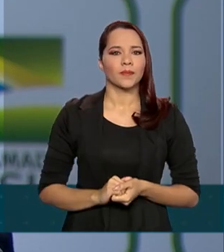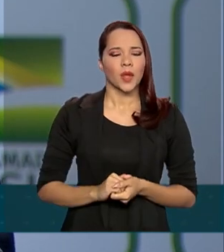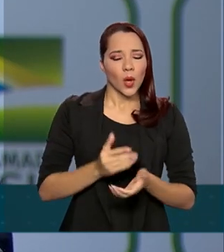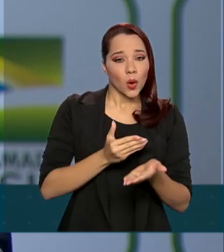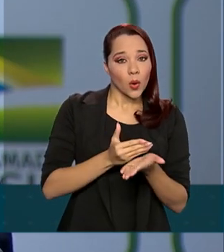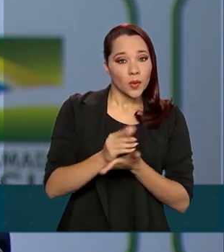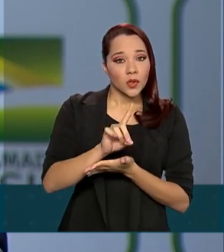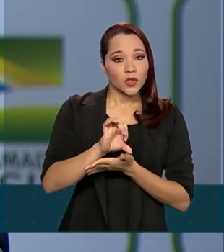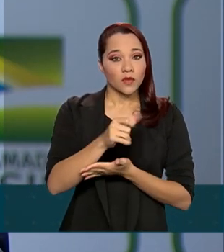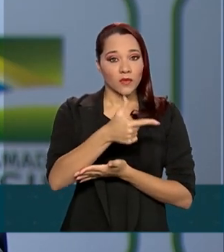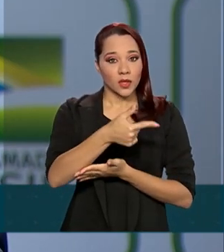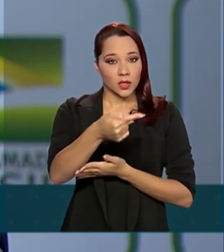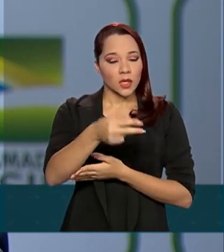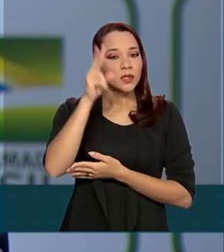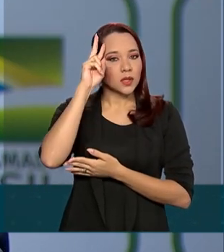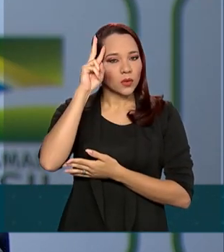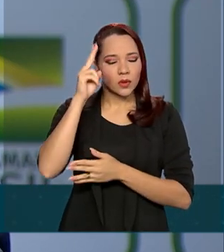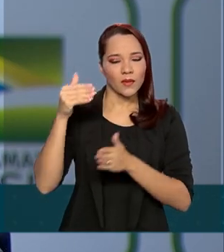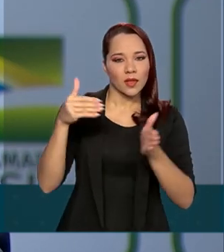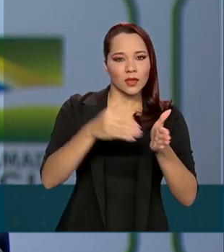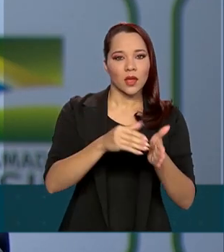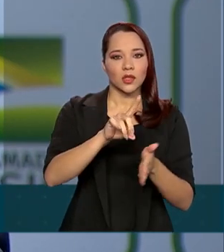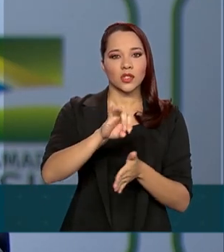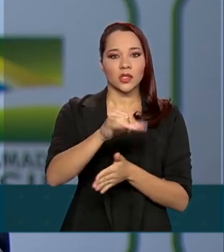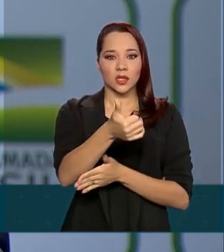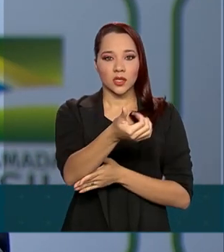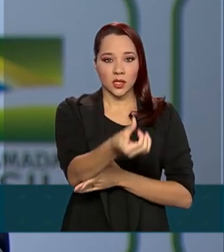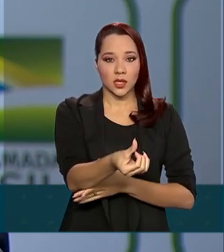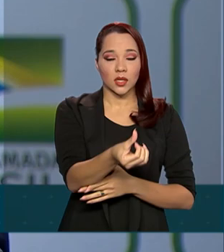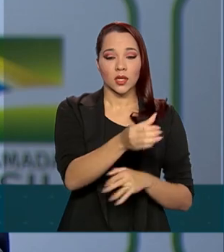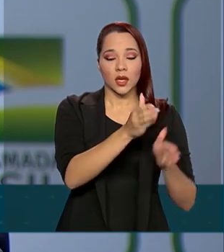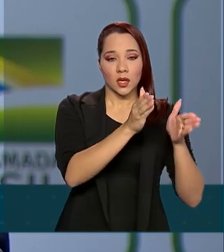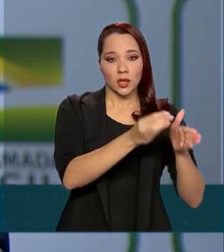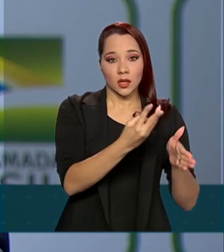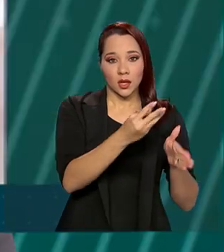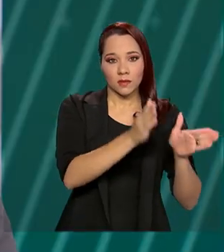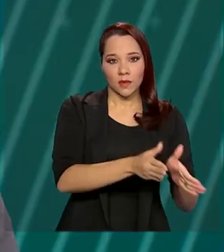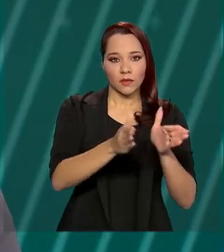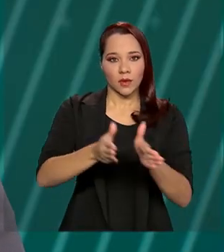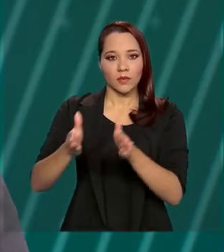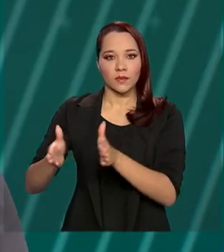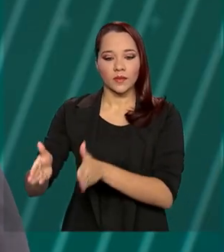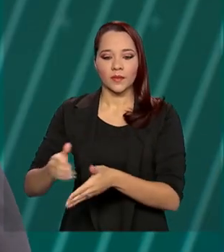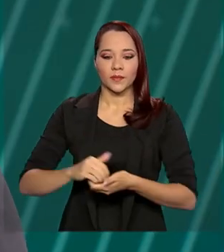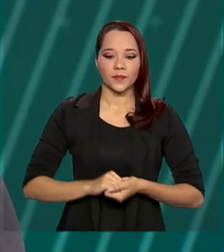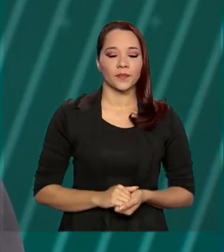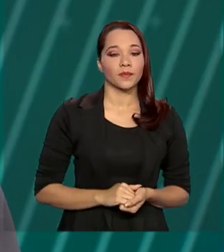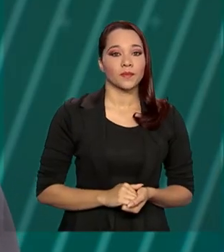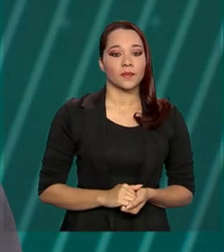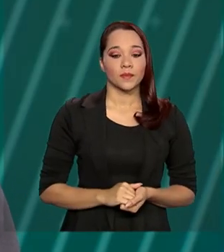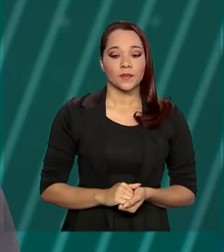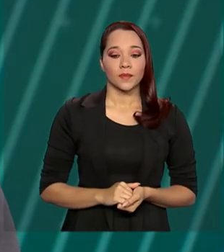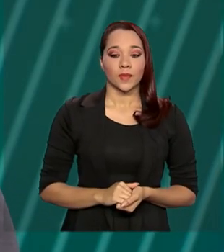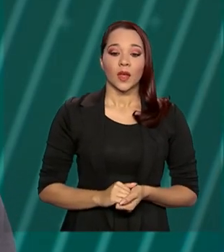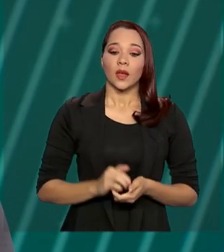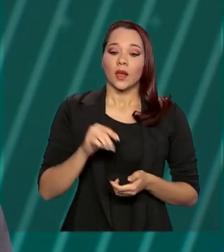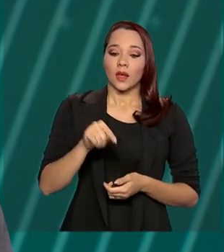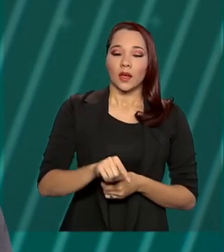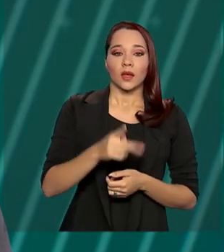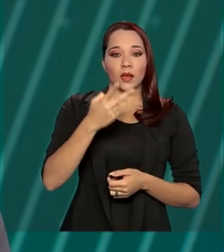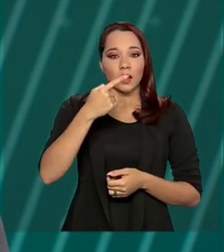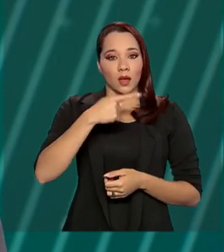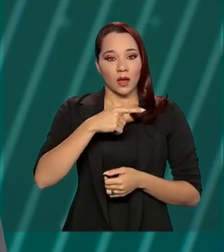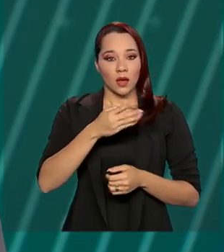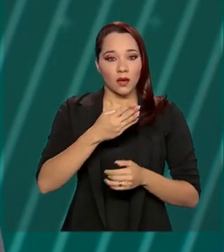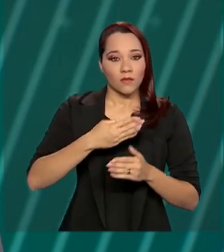começa dia 27, na segunda, e vai até dia 16 em três fases diferentes. E a Força Nacional de Segurança vai